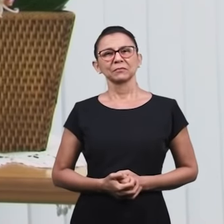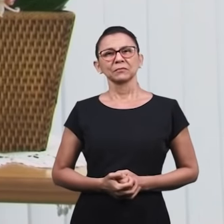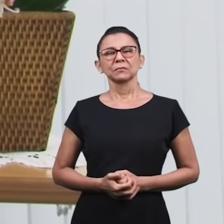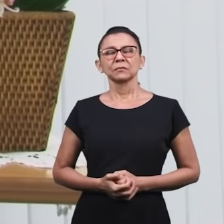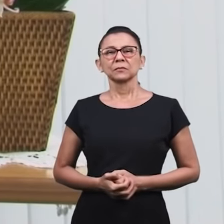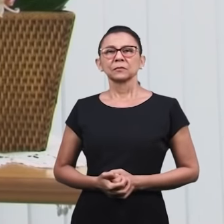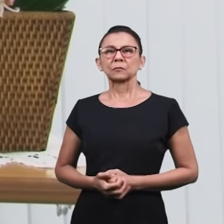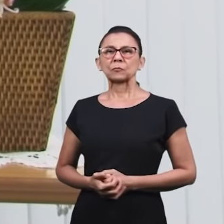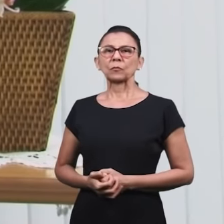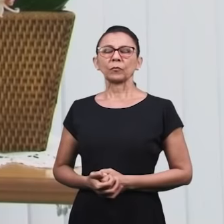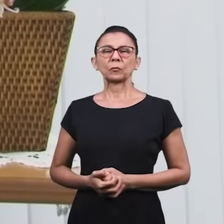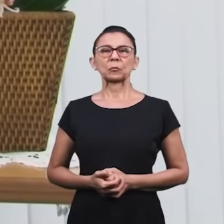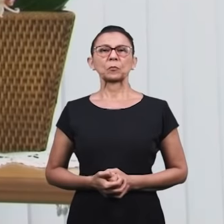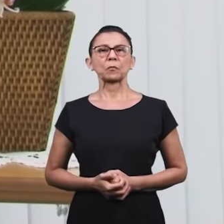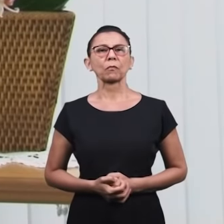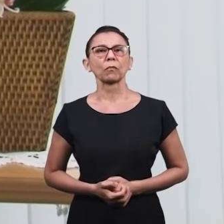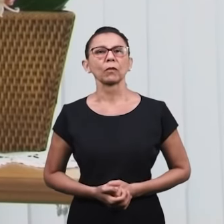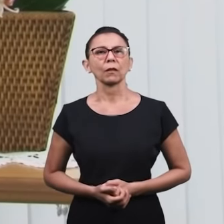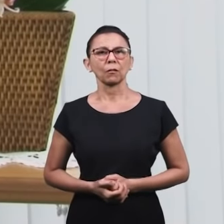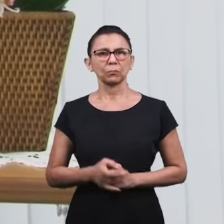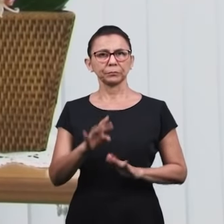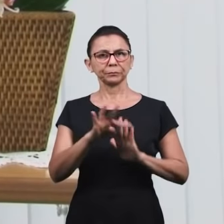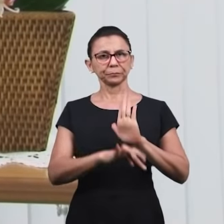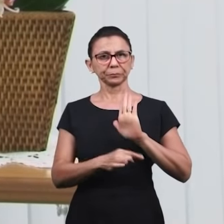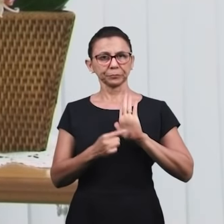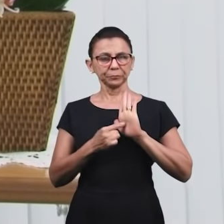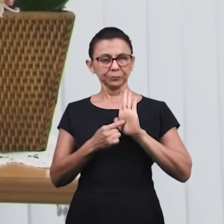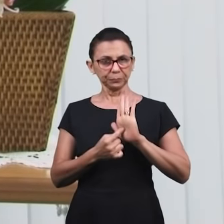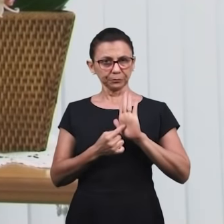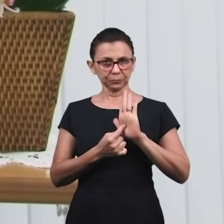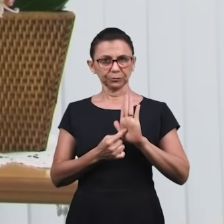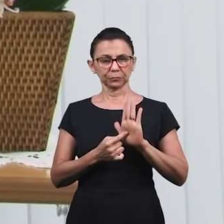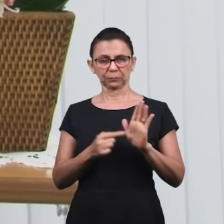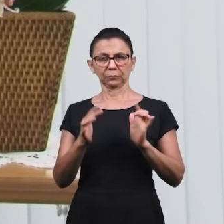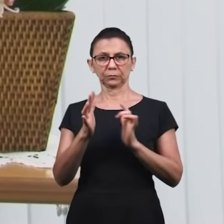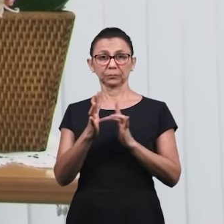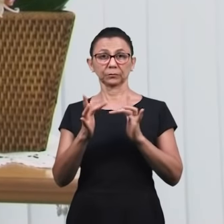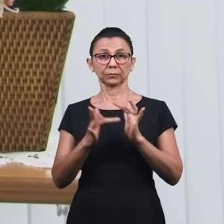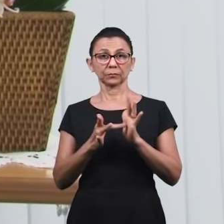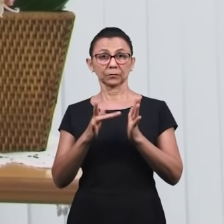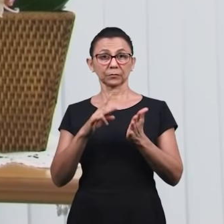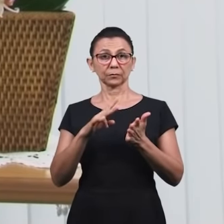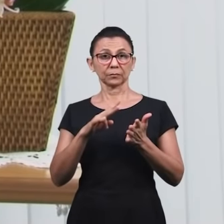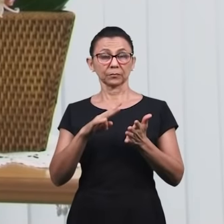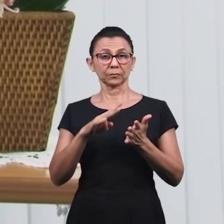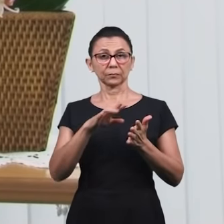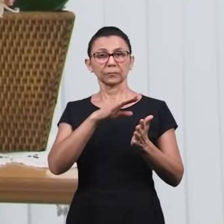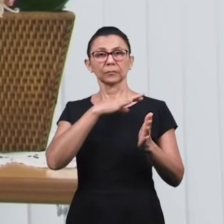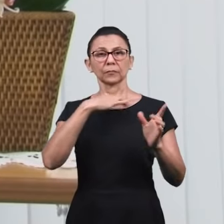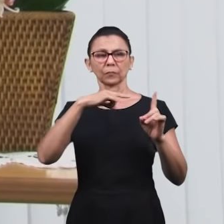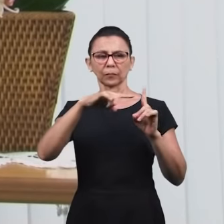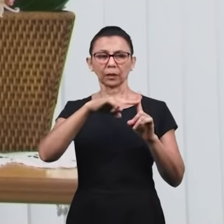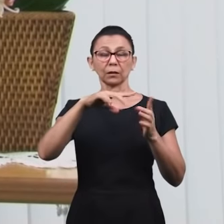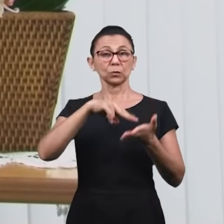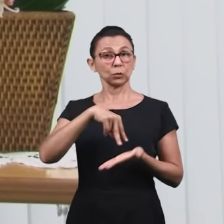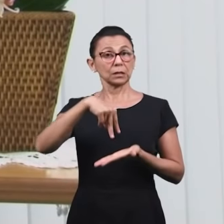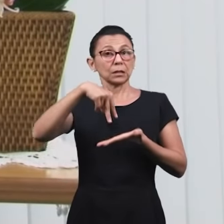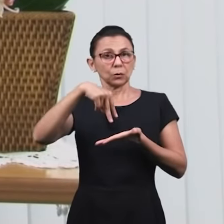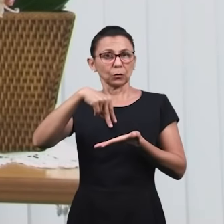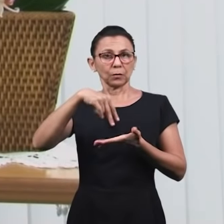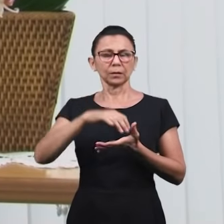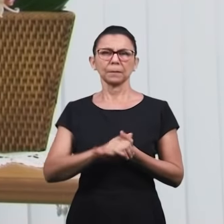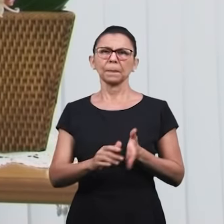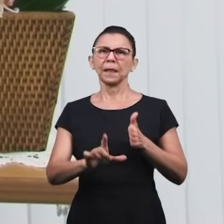Podemos assentar. Meus queridos, nós estamos falando dos primeiros dias após a ressurreição do Senhor Jesus.